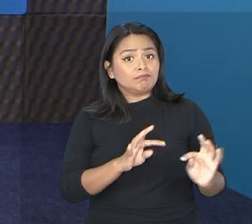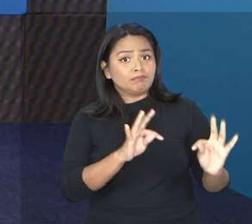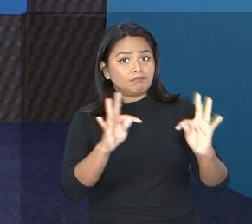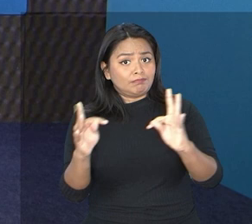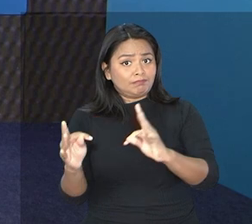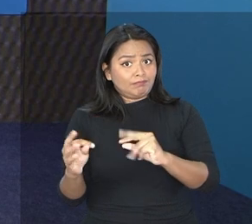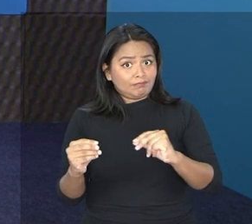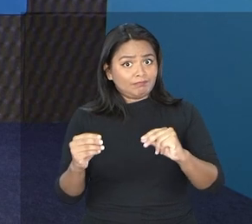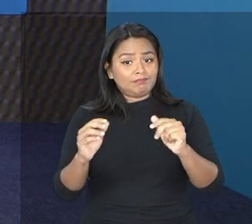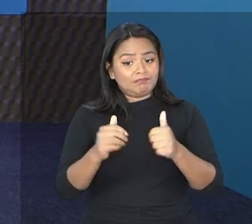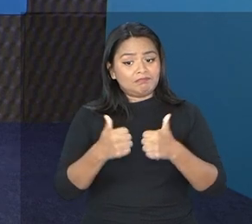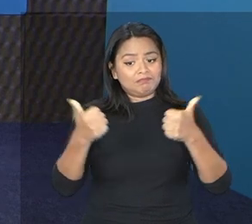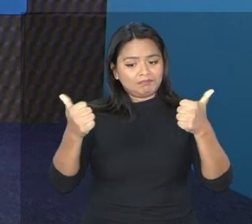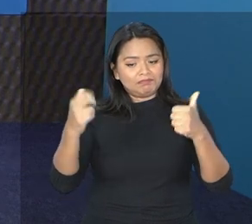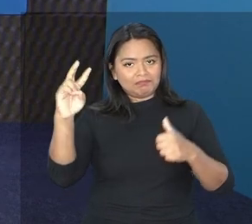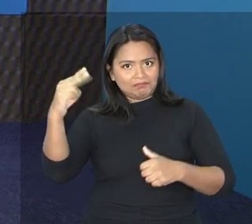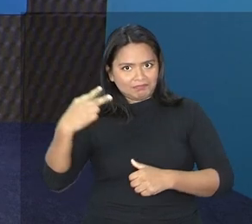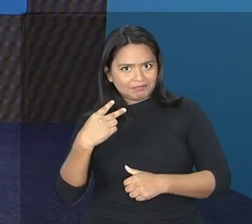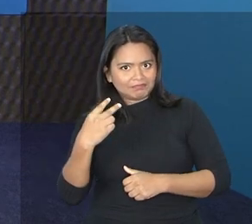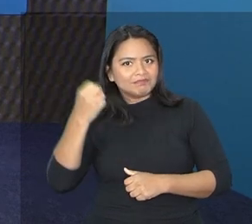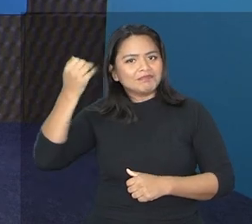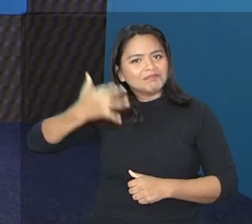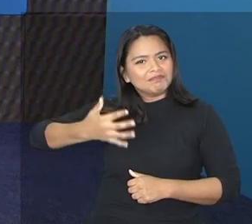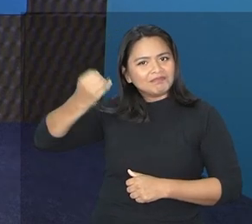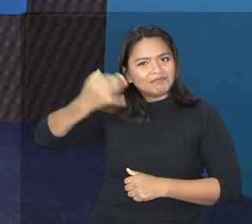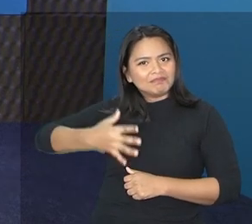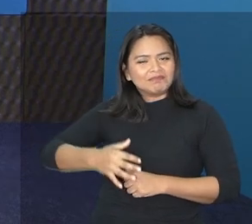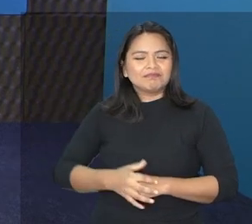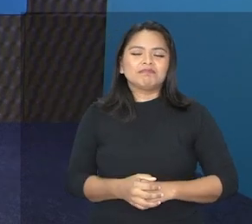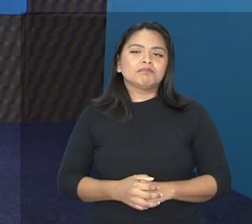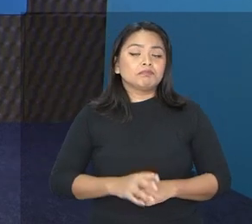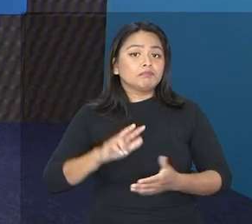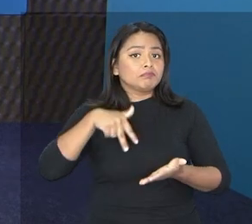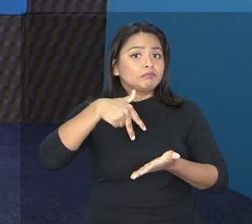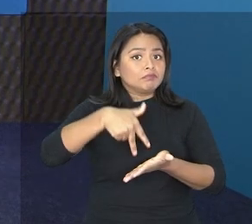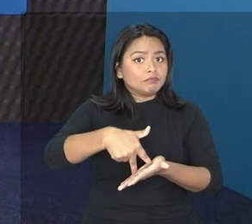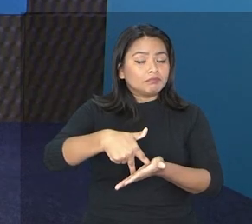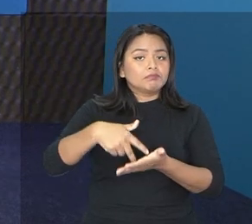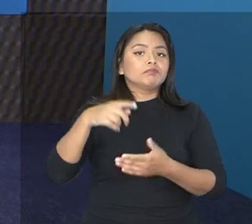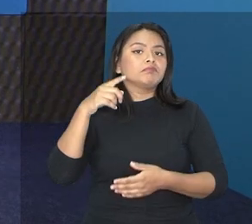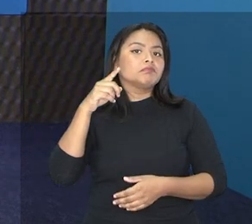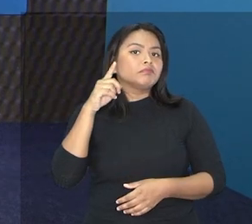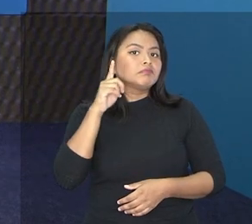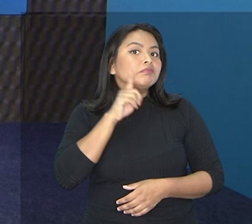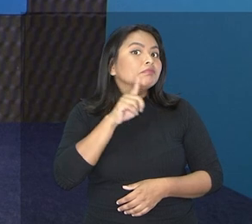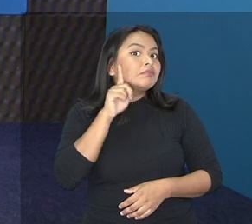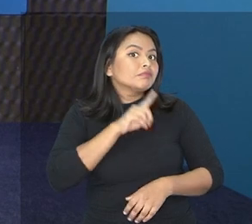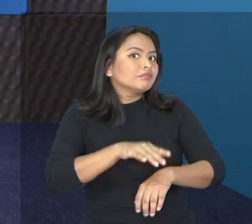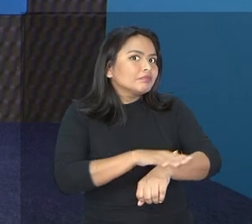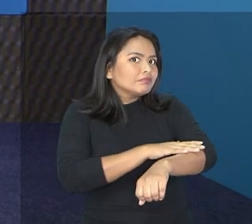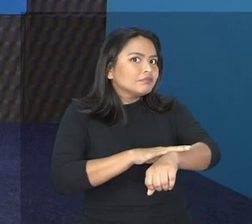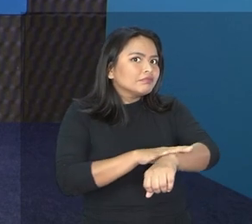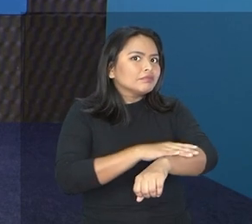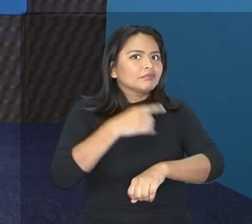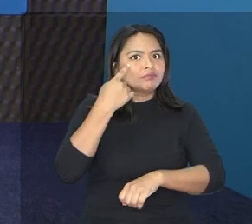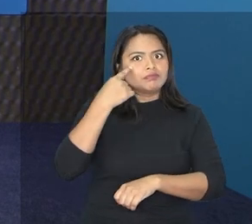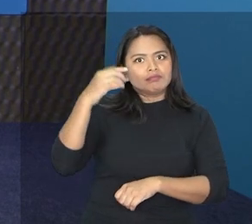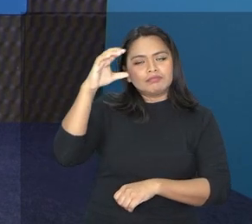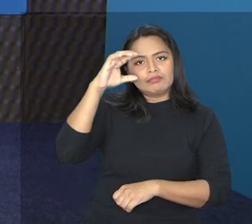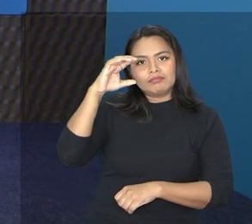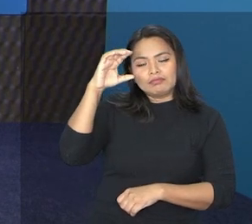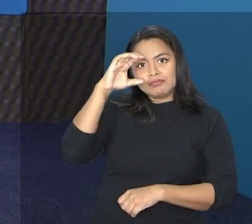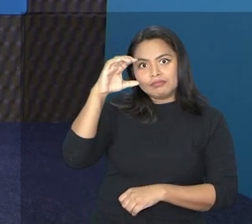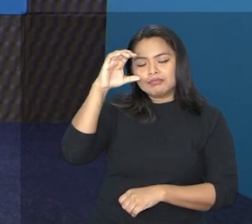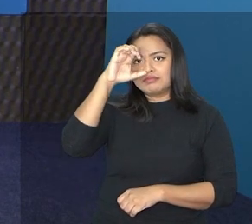Para que me conheçam melhor, farei minha autodescrição. Estou em pé, tenho pele parda, olhos castanhos escuros, cabelos